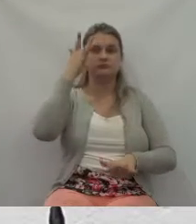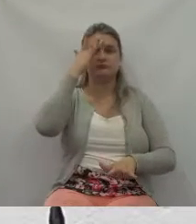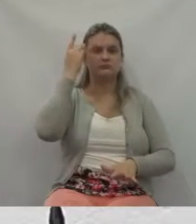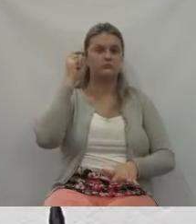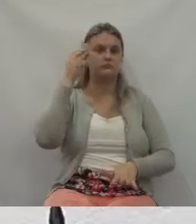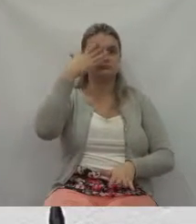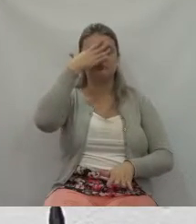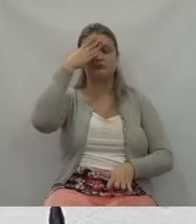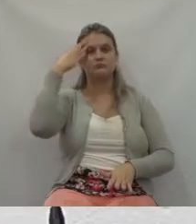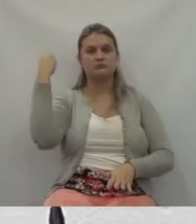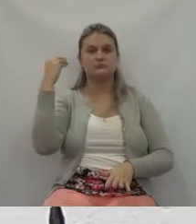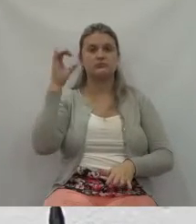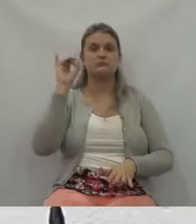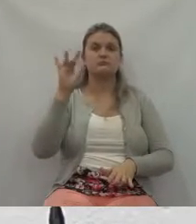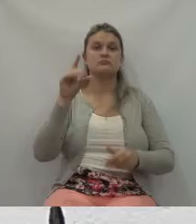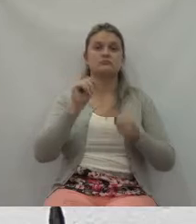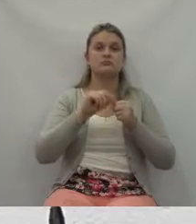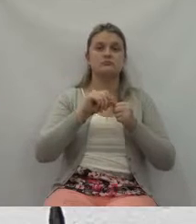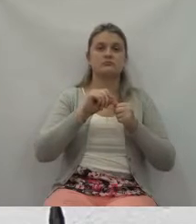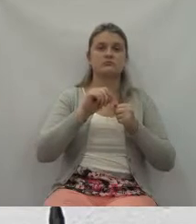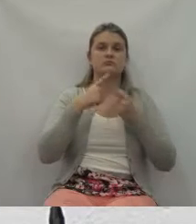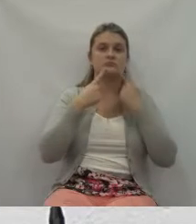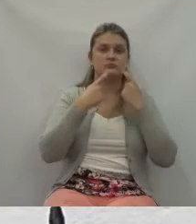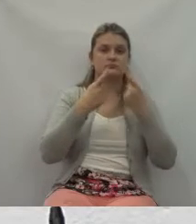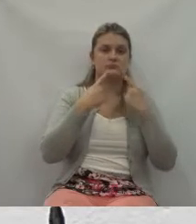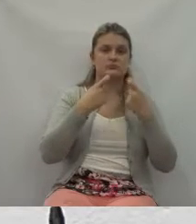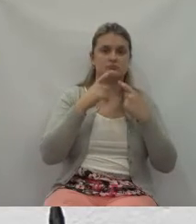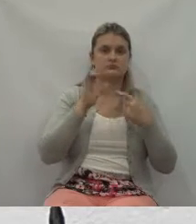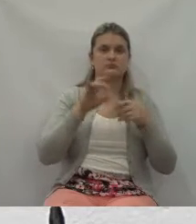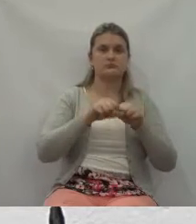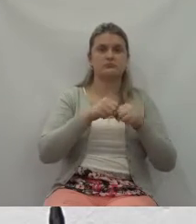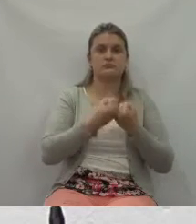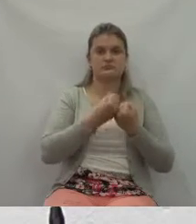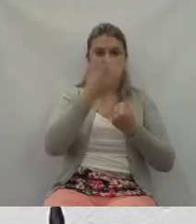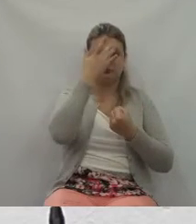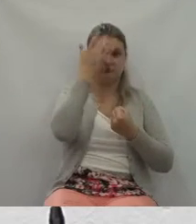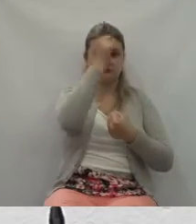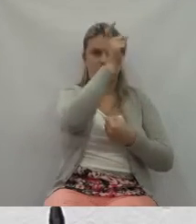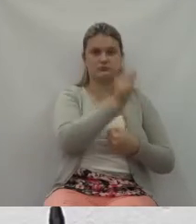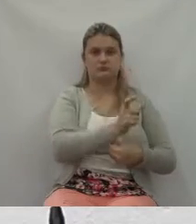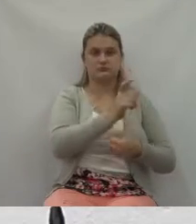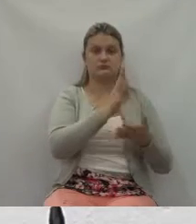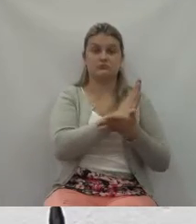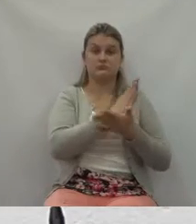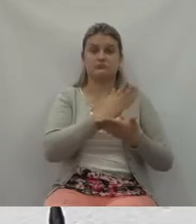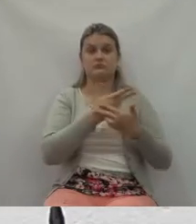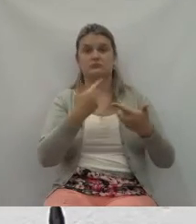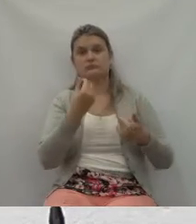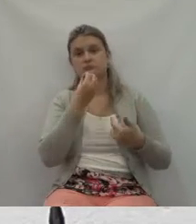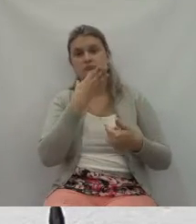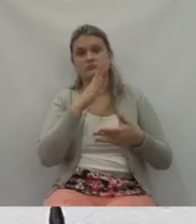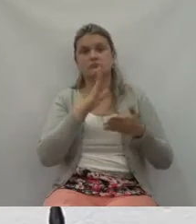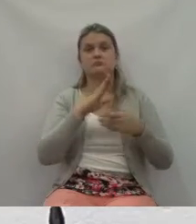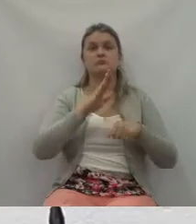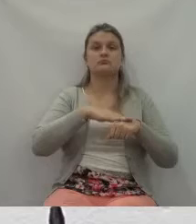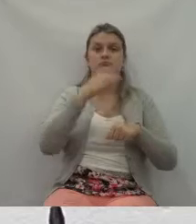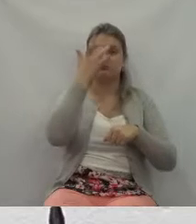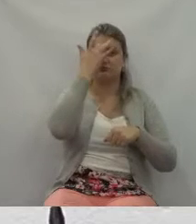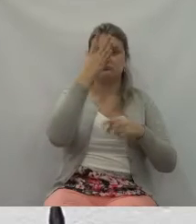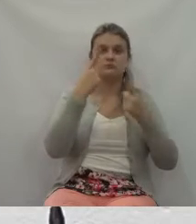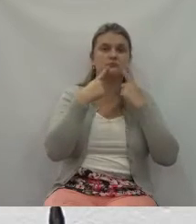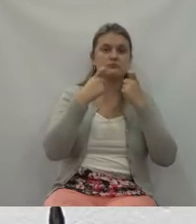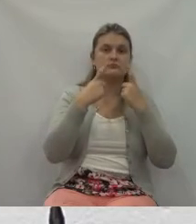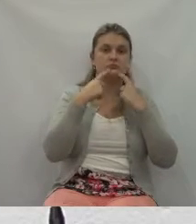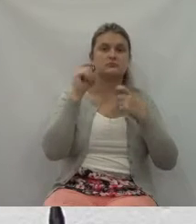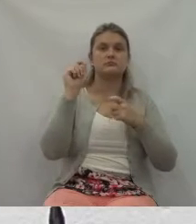fazer as críticas que são destrutivas, muitas vezes, algumas são boas, mas é mais fácil criticar do que também elogiar. Então,